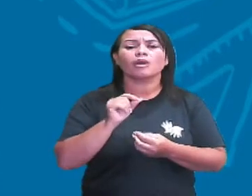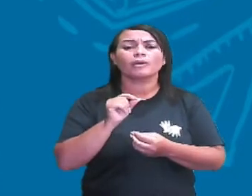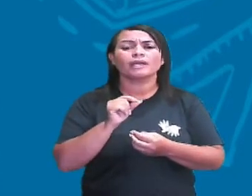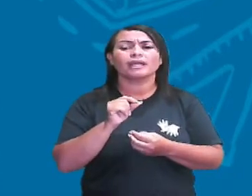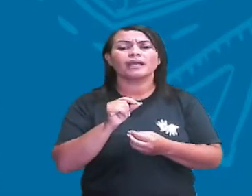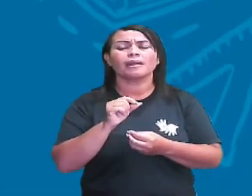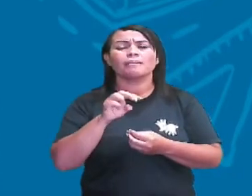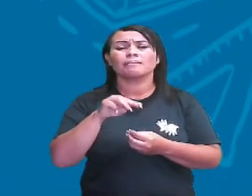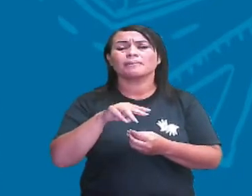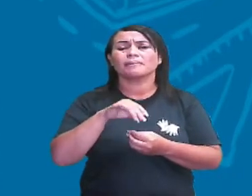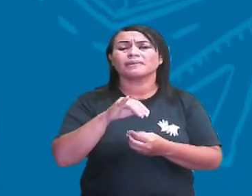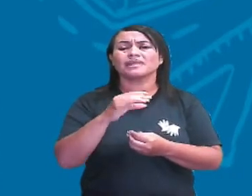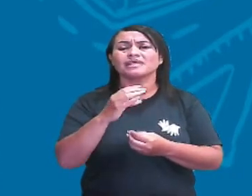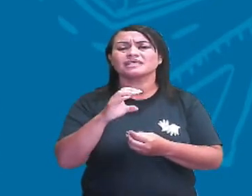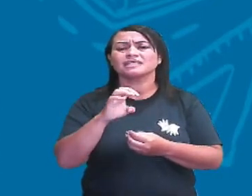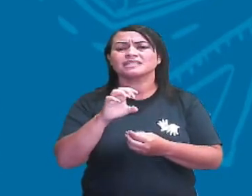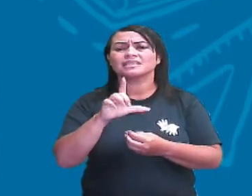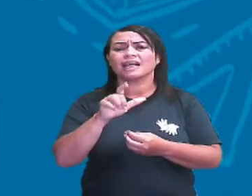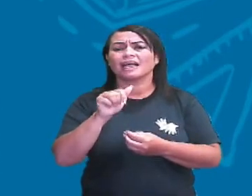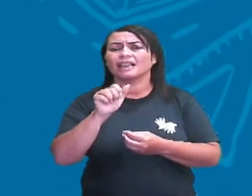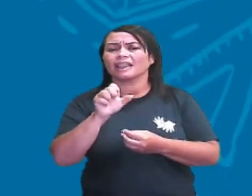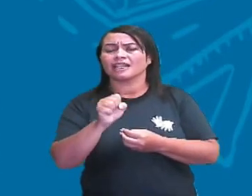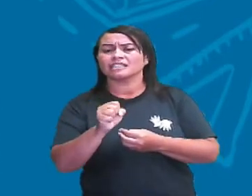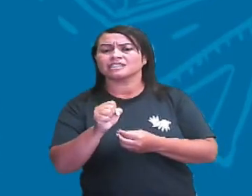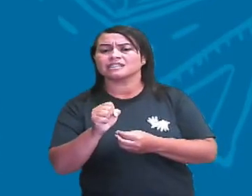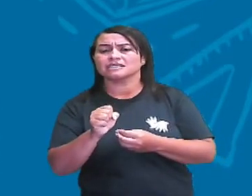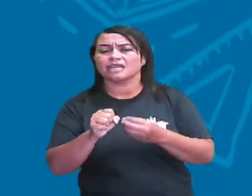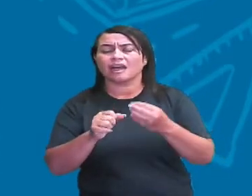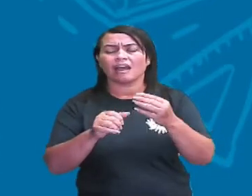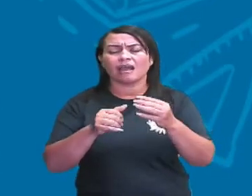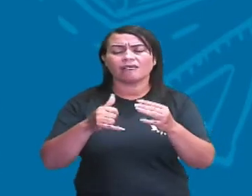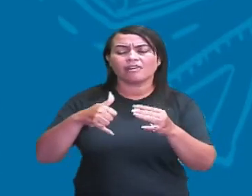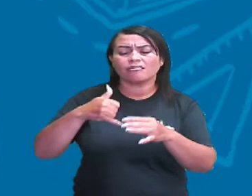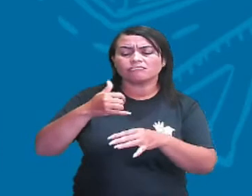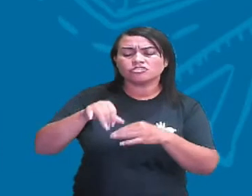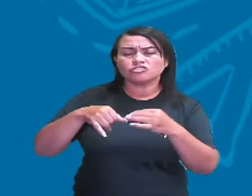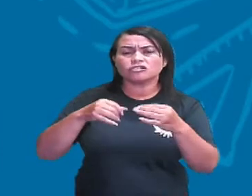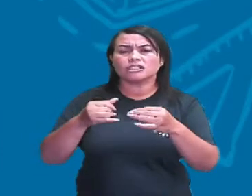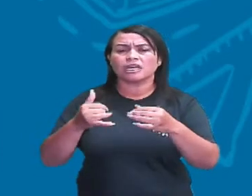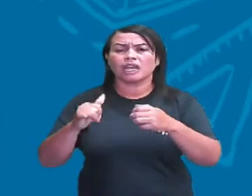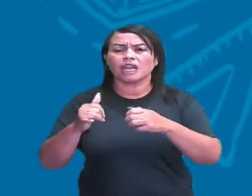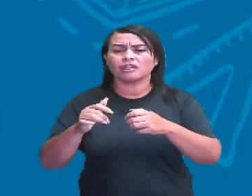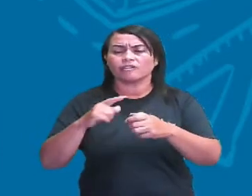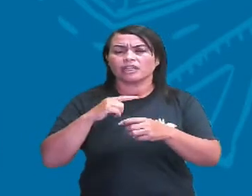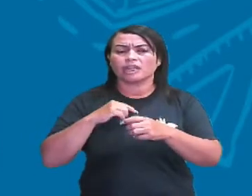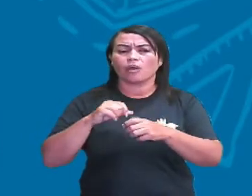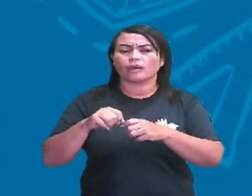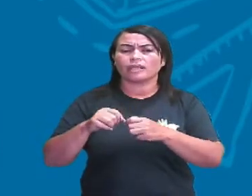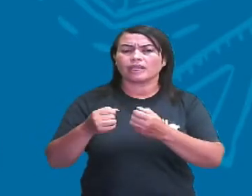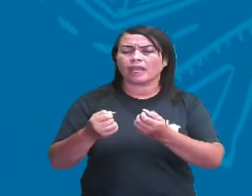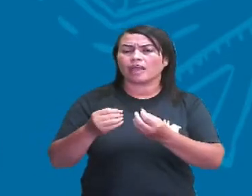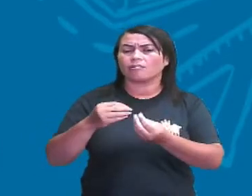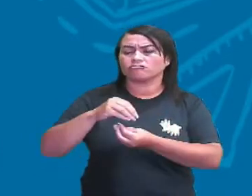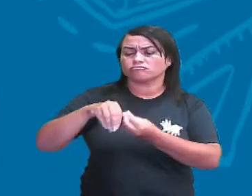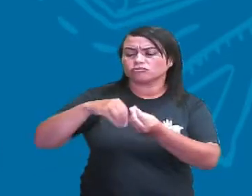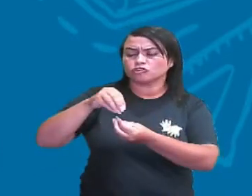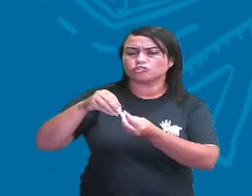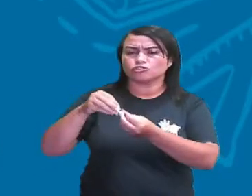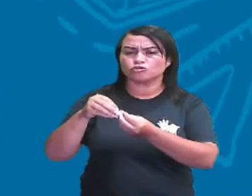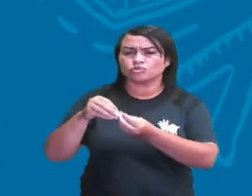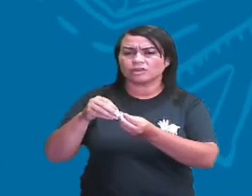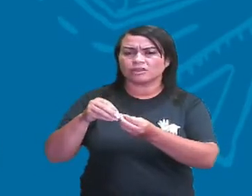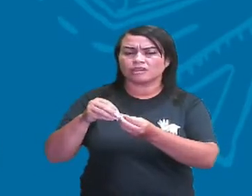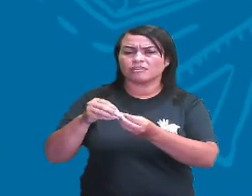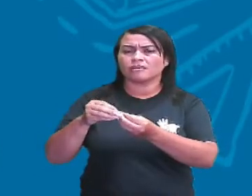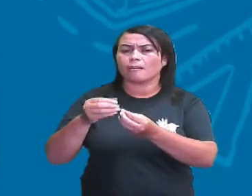micelas. Essas micelas vão quebrar aquela gordura que estava unida, vão recobrir aquela